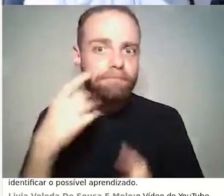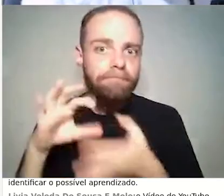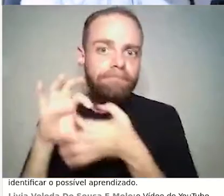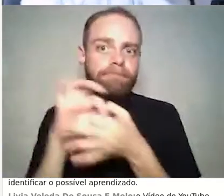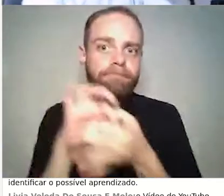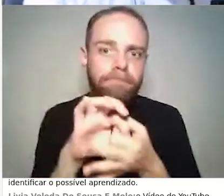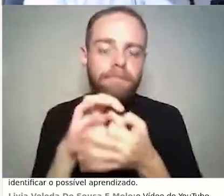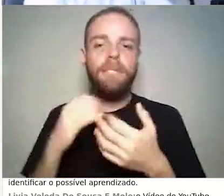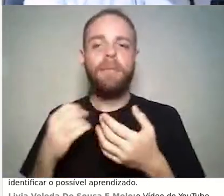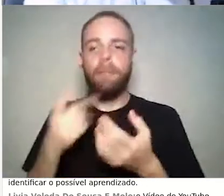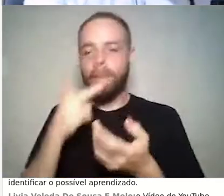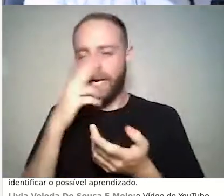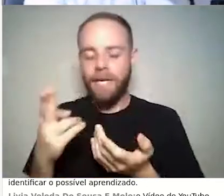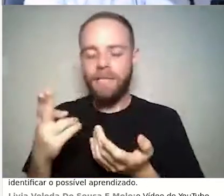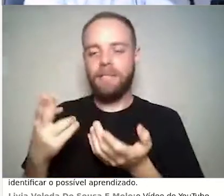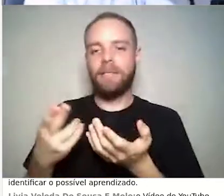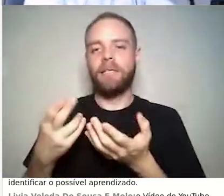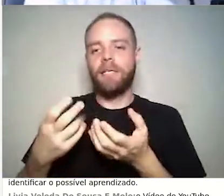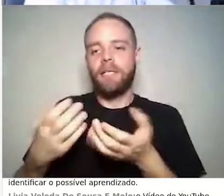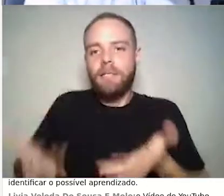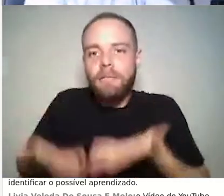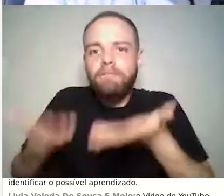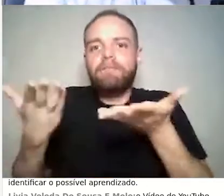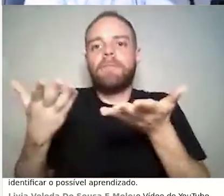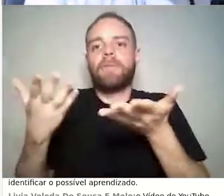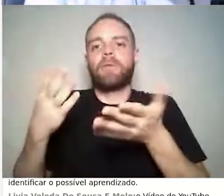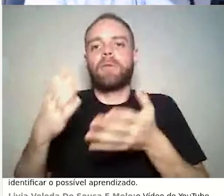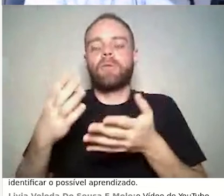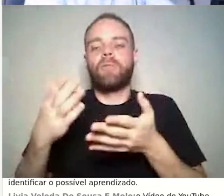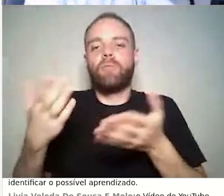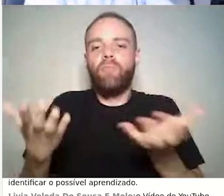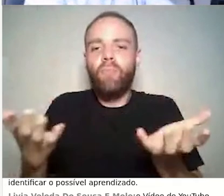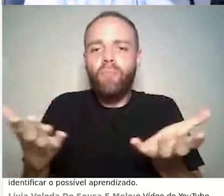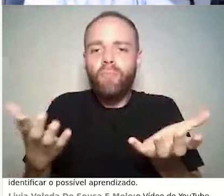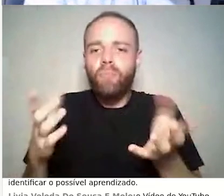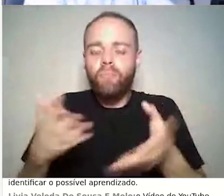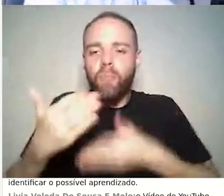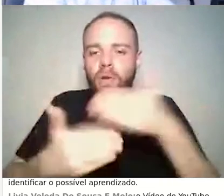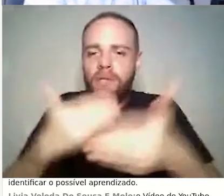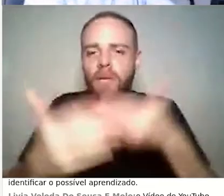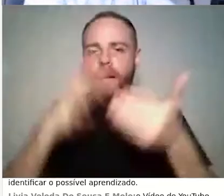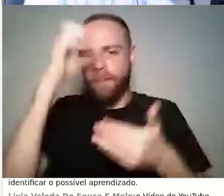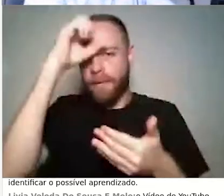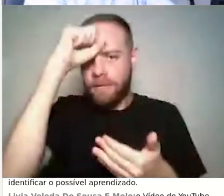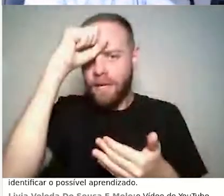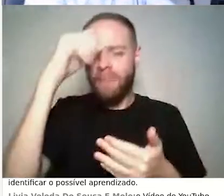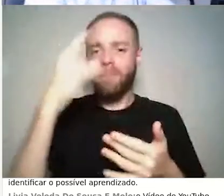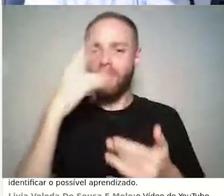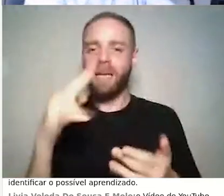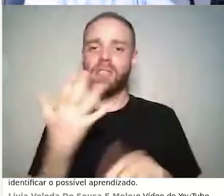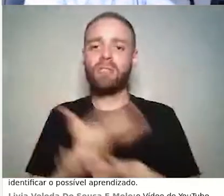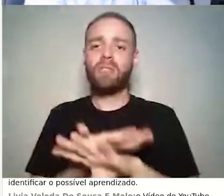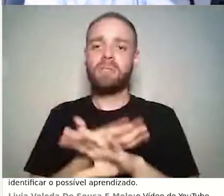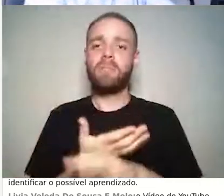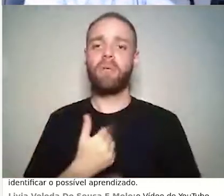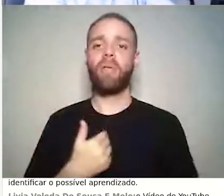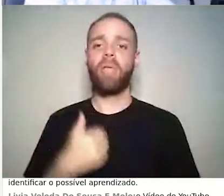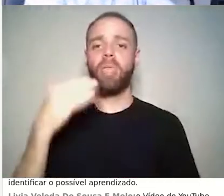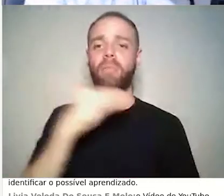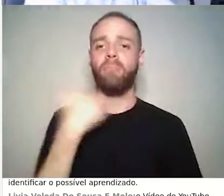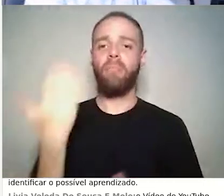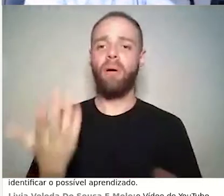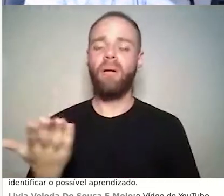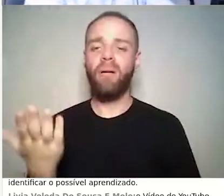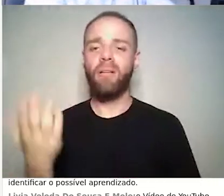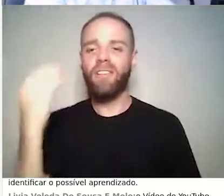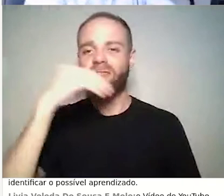No processo de ensino-aprendizagem, é uma turma que fica morna, né? Porque não basta abrir um fórum, mesmo que ele seja avaliativo,